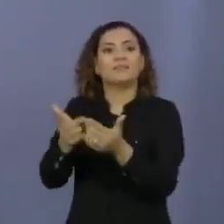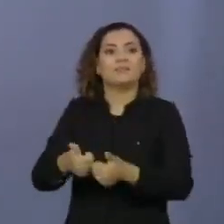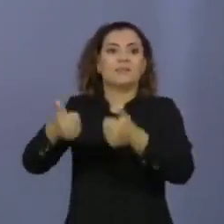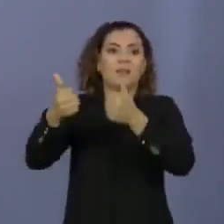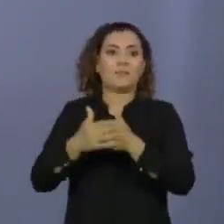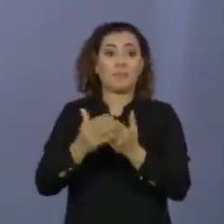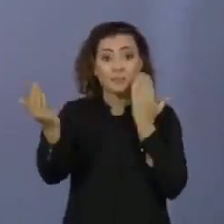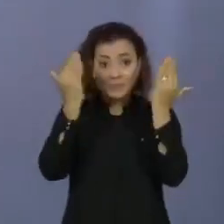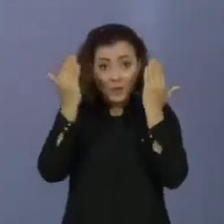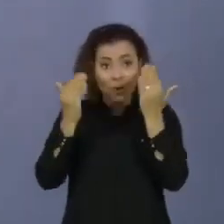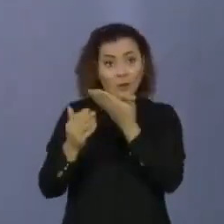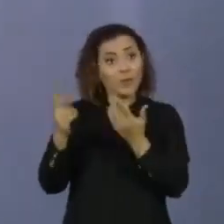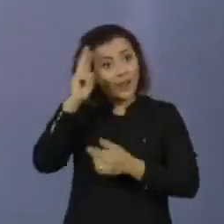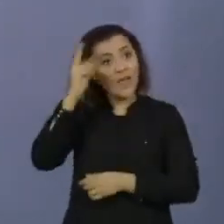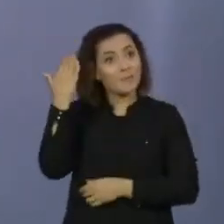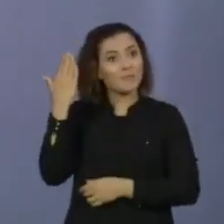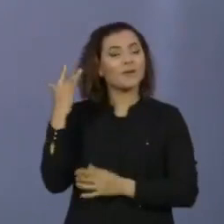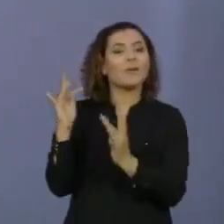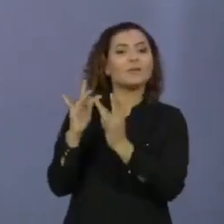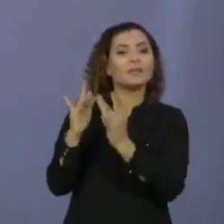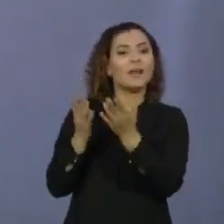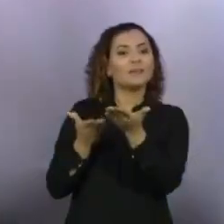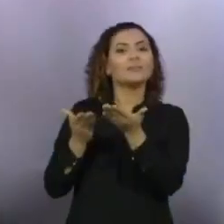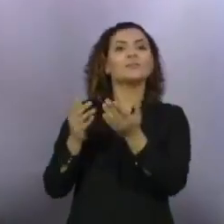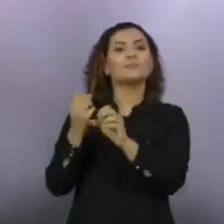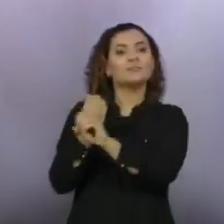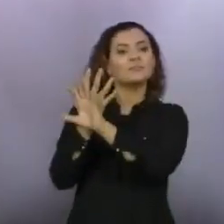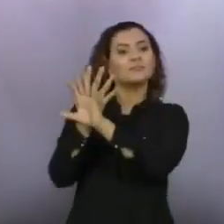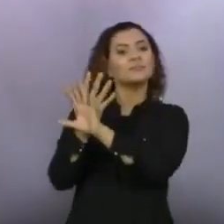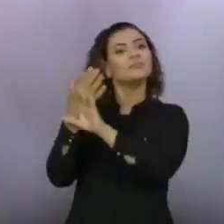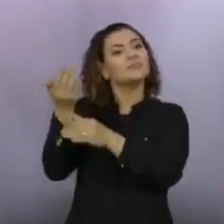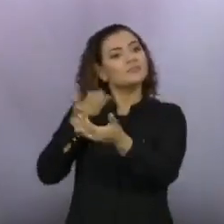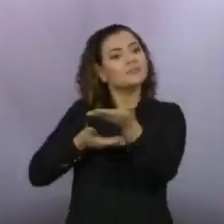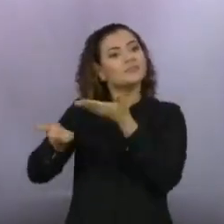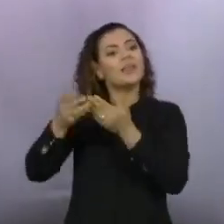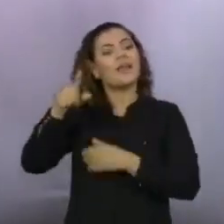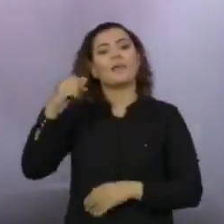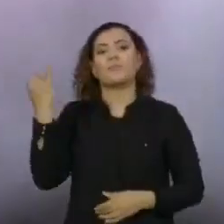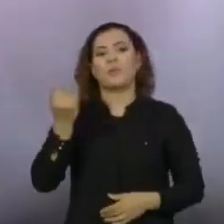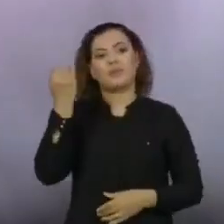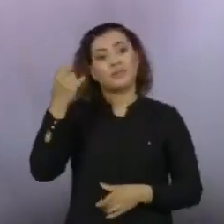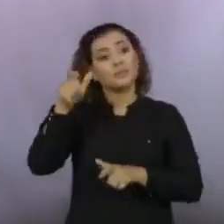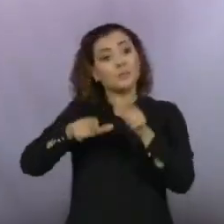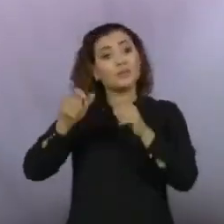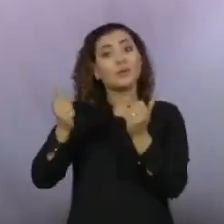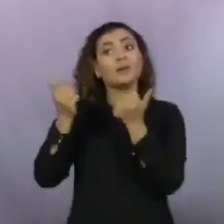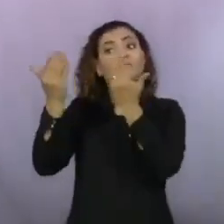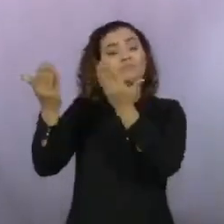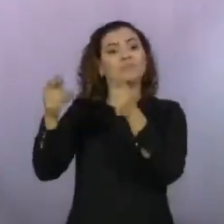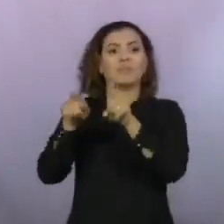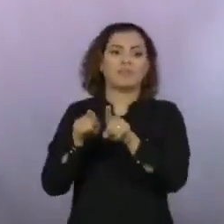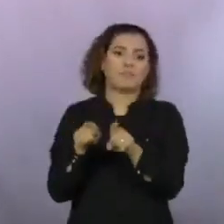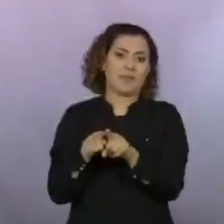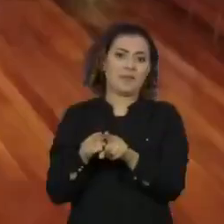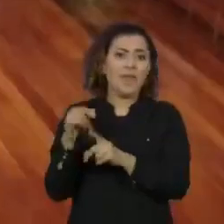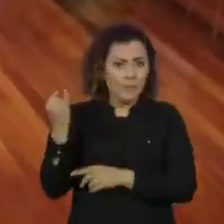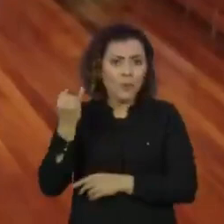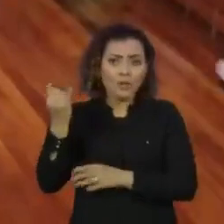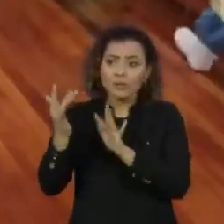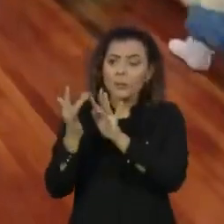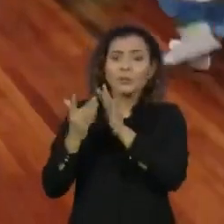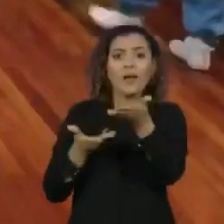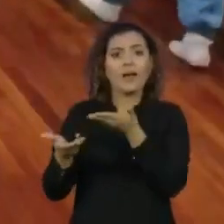Psicólogos lembram que esse contato, mesmo virtual, é essencial também para quem fica do lado de fora do hospital.